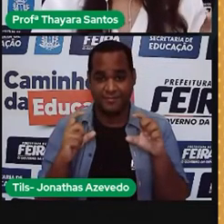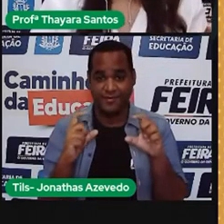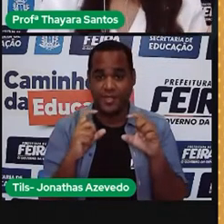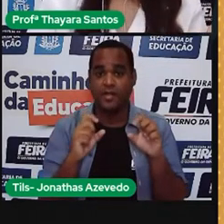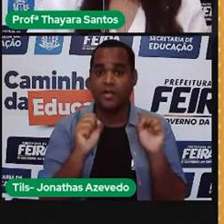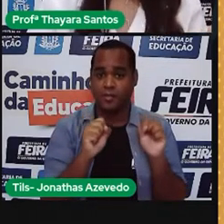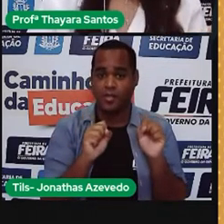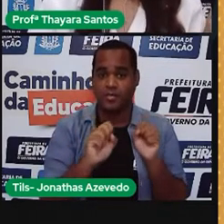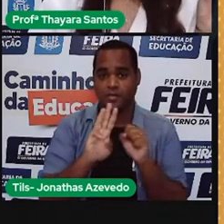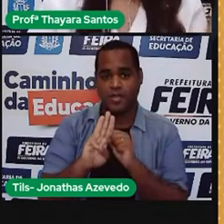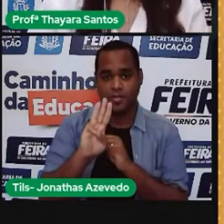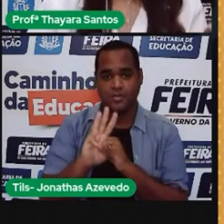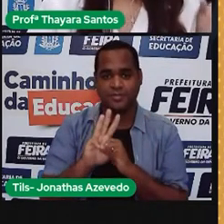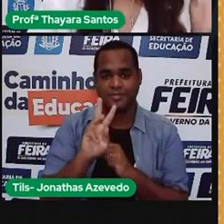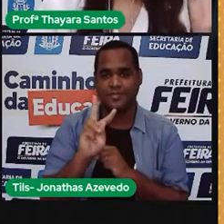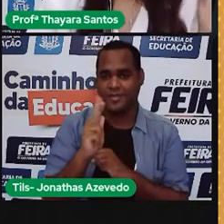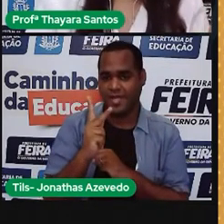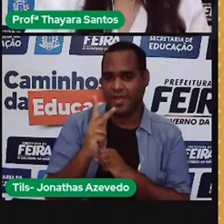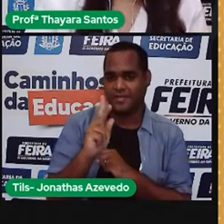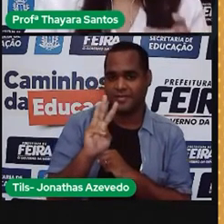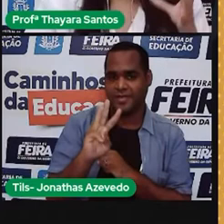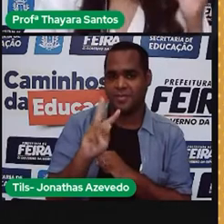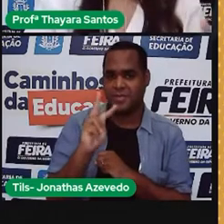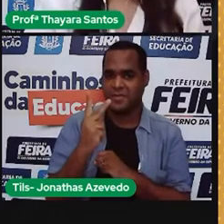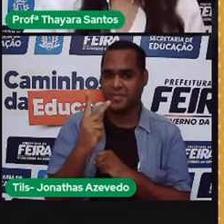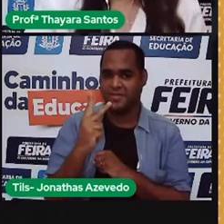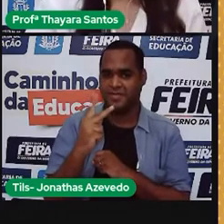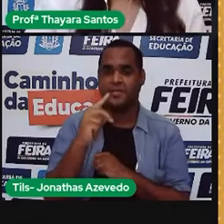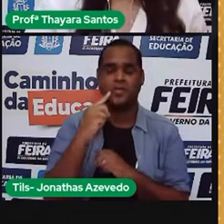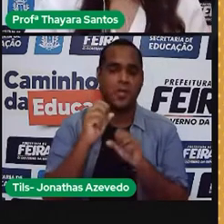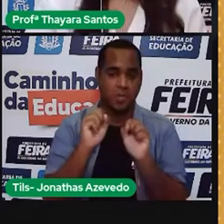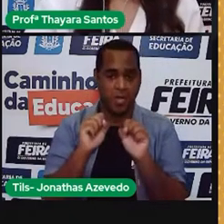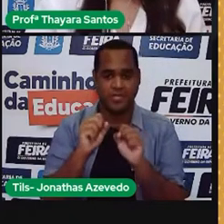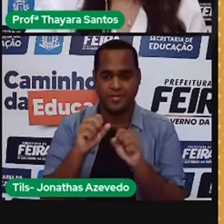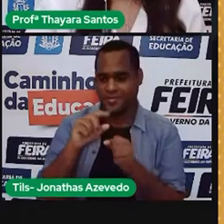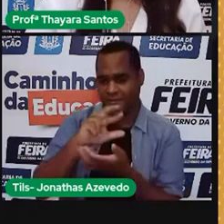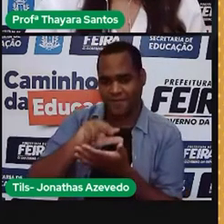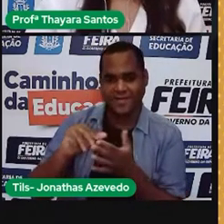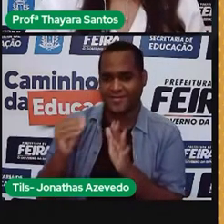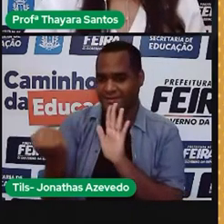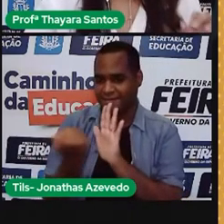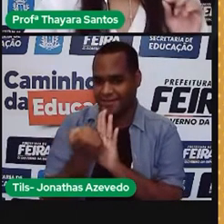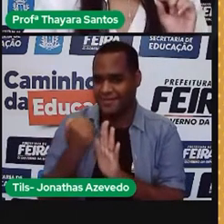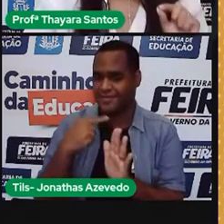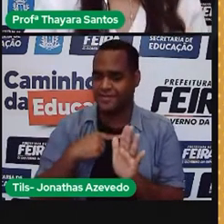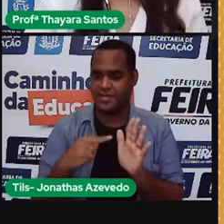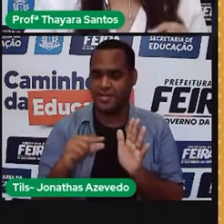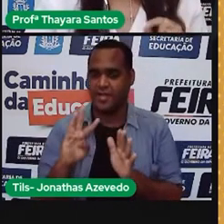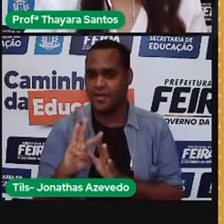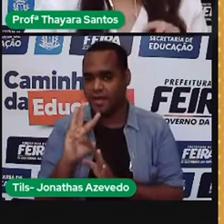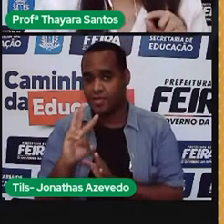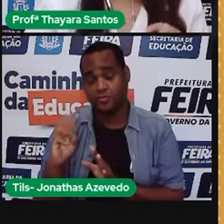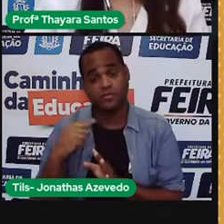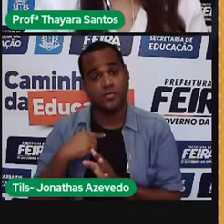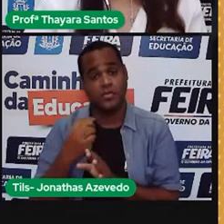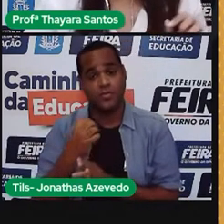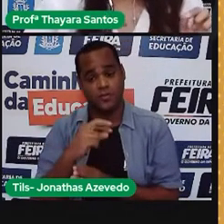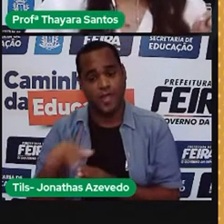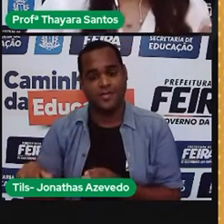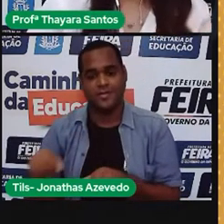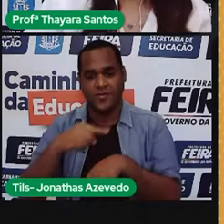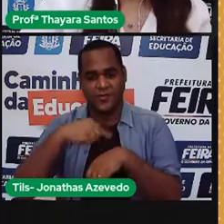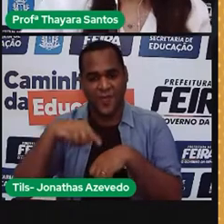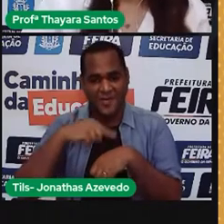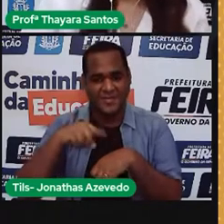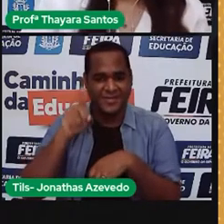a potência do equipamento que a gente vê na embalagem dele, até no próprio equipamento tem escrito que é a potência, vezes o número de horas que a